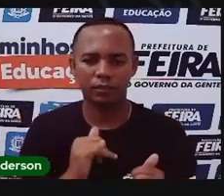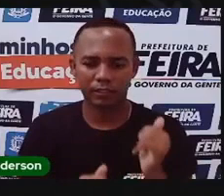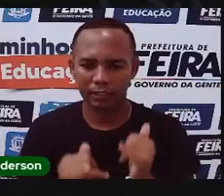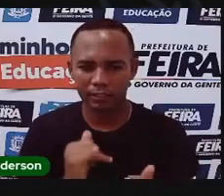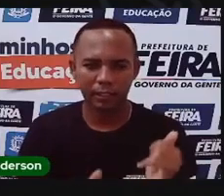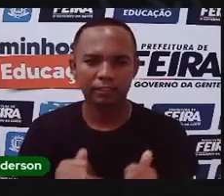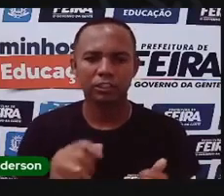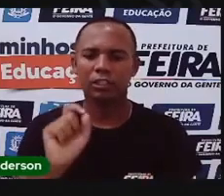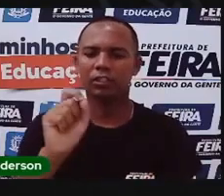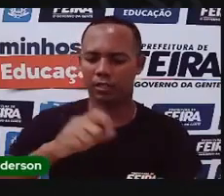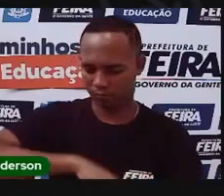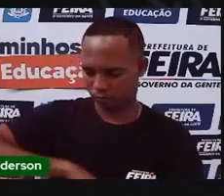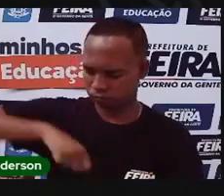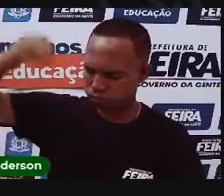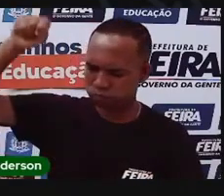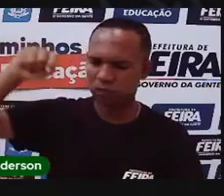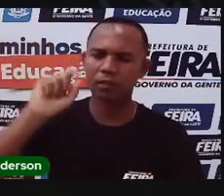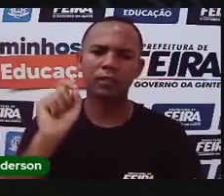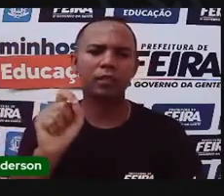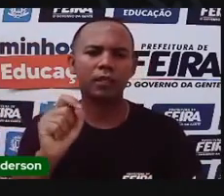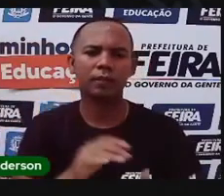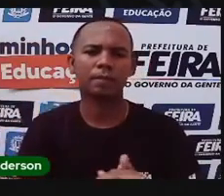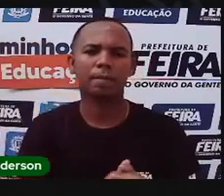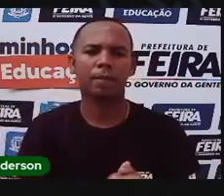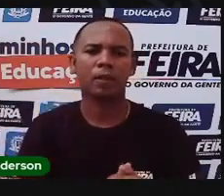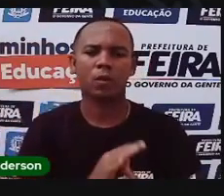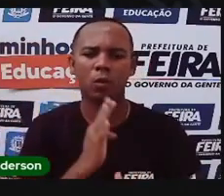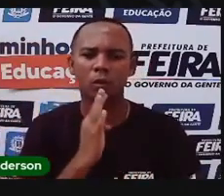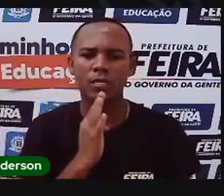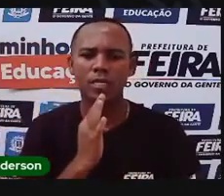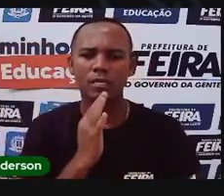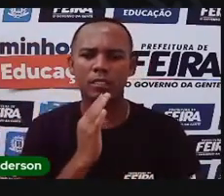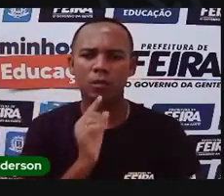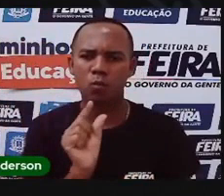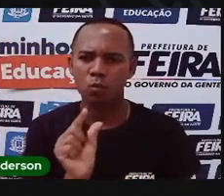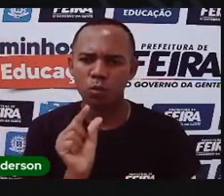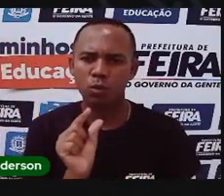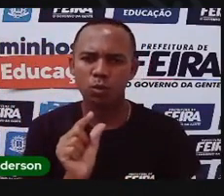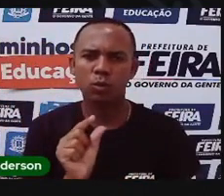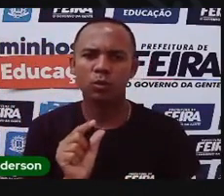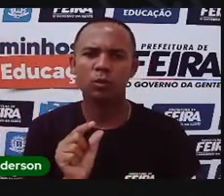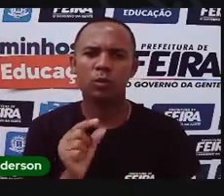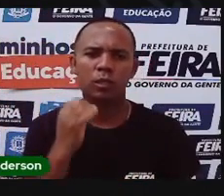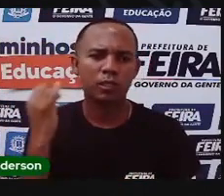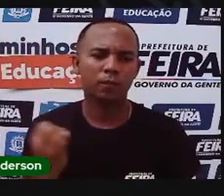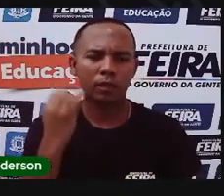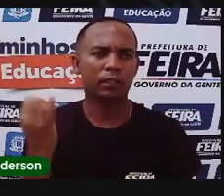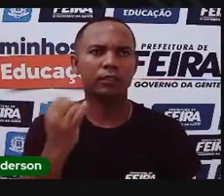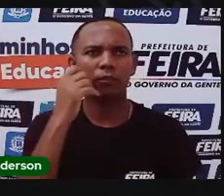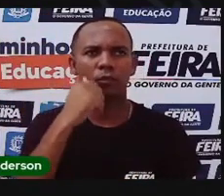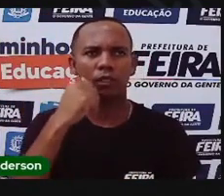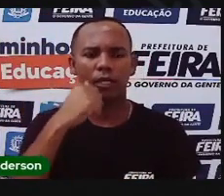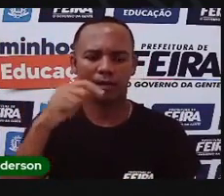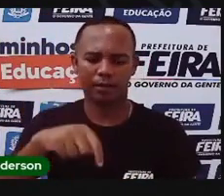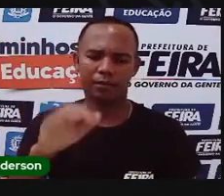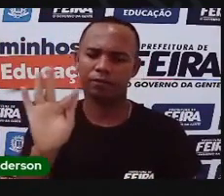foi Maria Quitéria. O que a Pró já pediu que vocês fizessem. E conheça um pouco mais sobre esta importante mulher feirense.